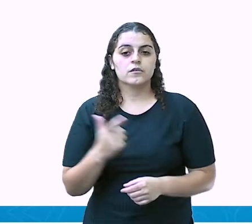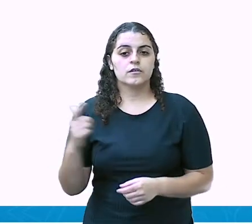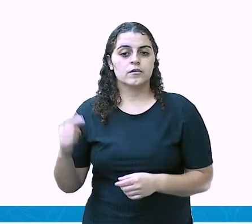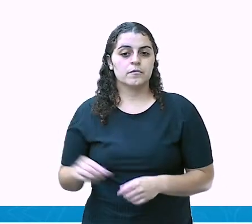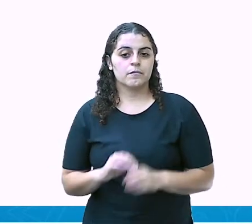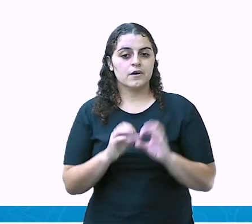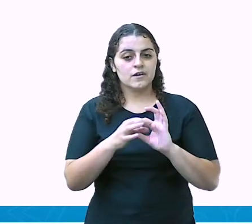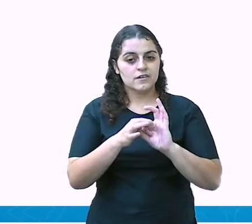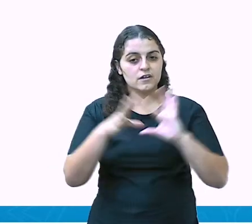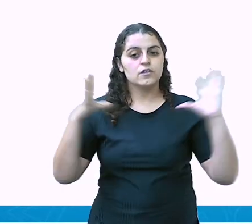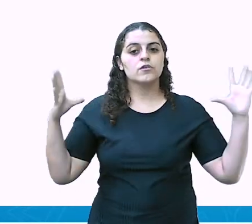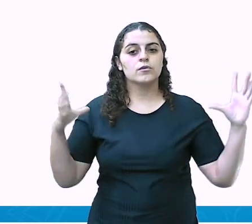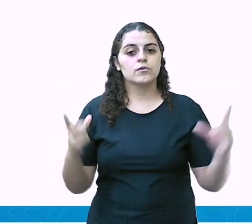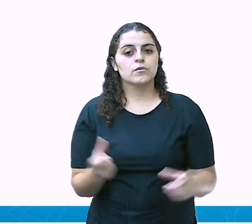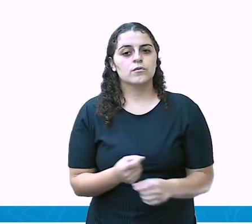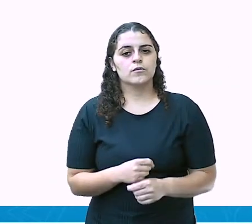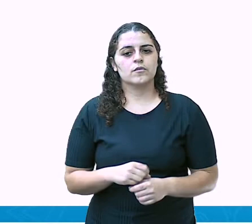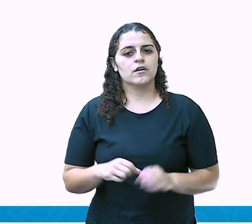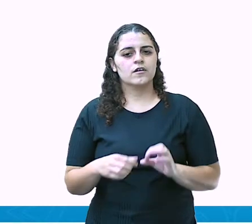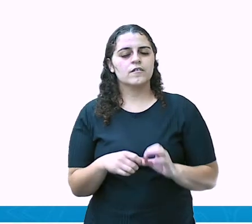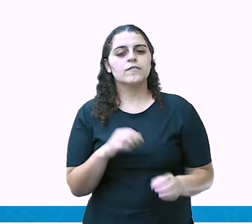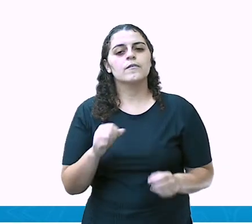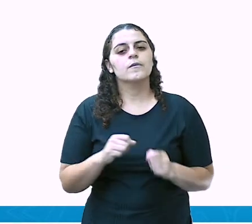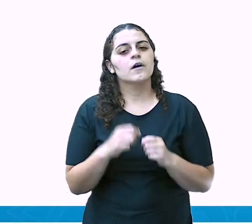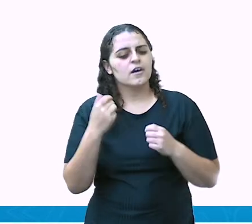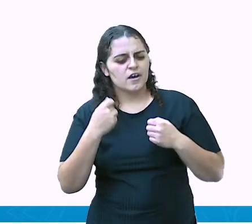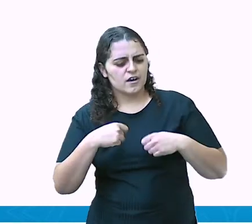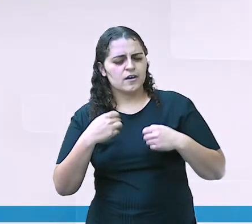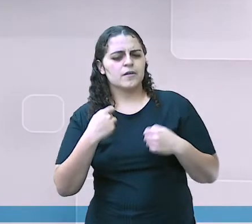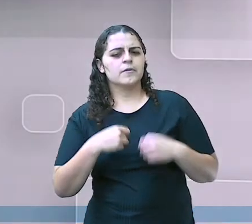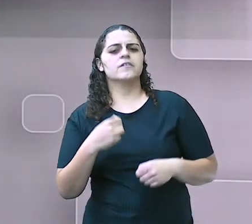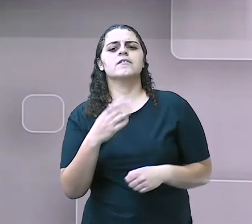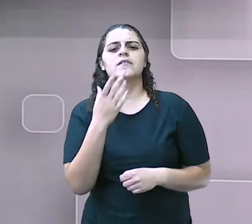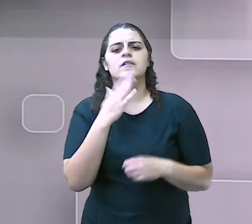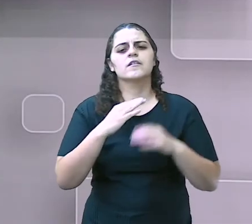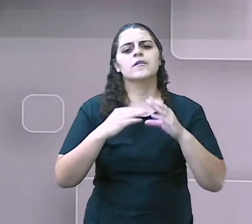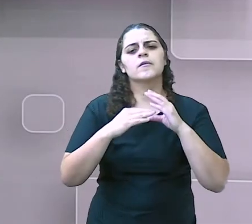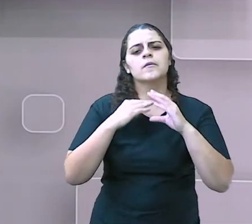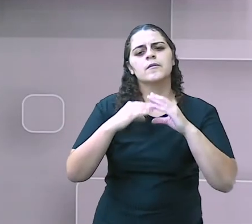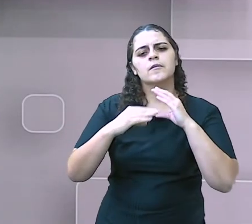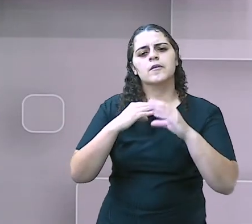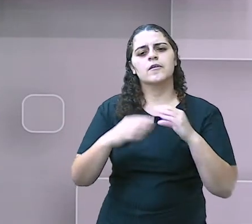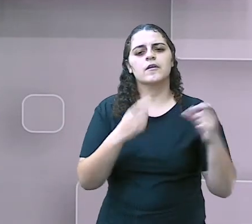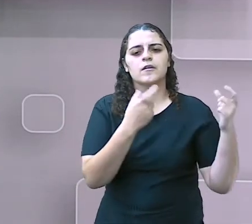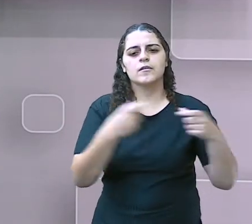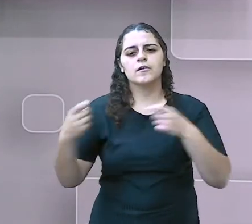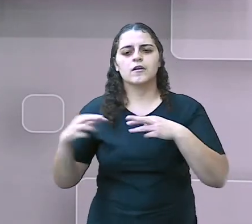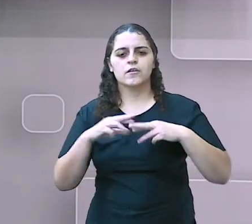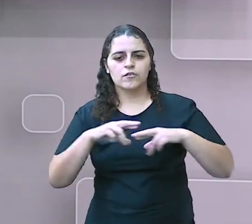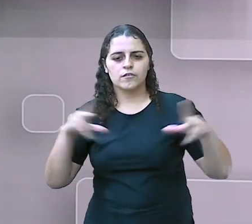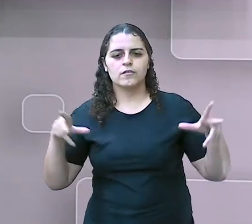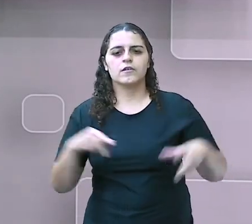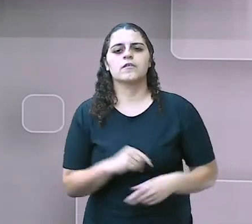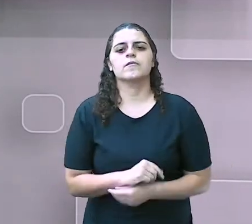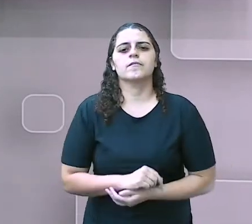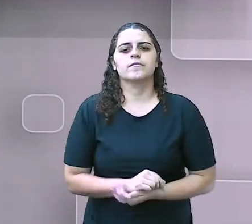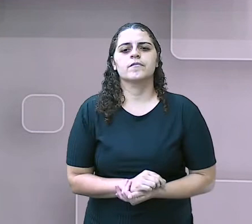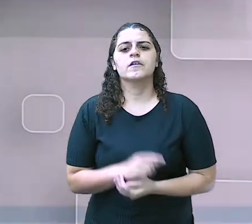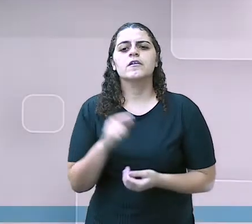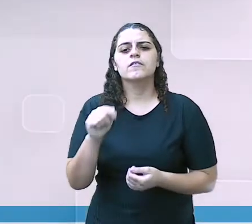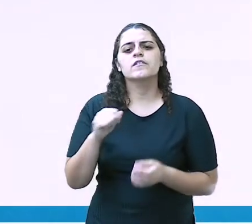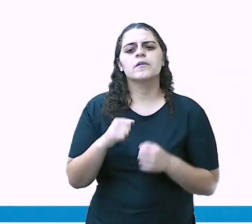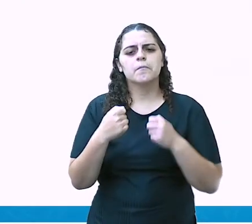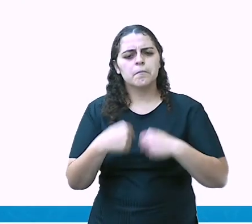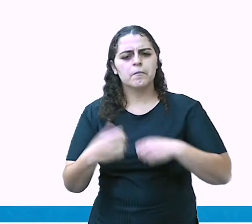abrangir, é aumentar. A criança precisa saber comunicar em todo o ambiente que ele estiver. Em que você